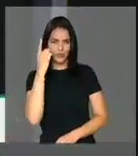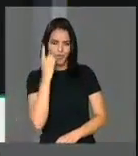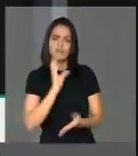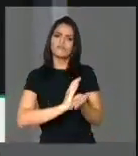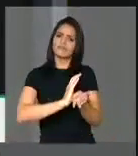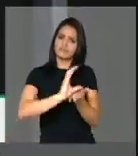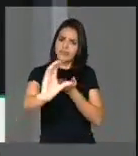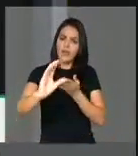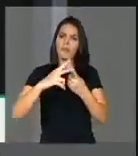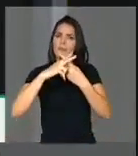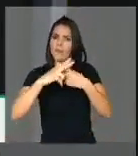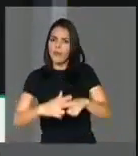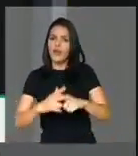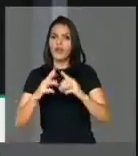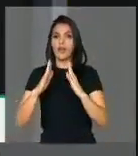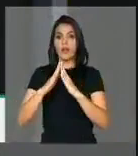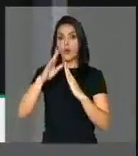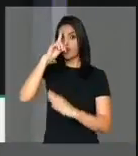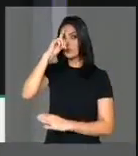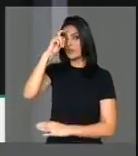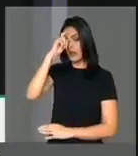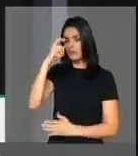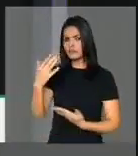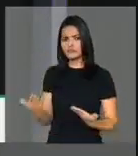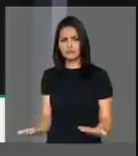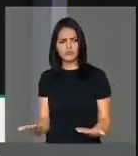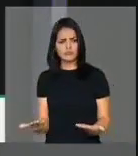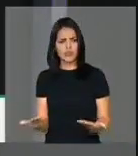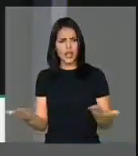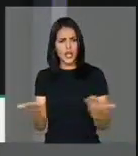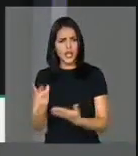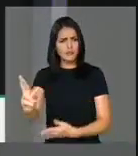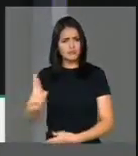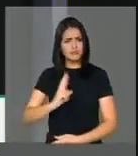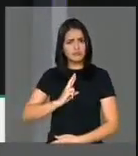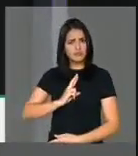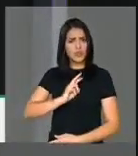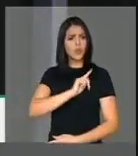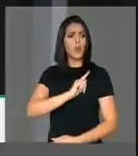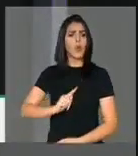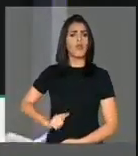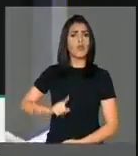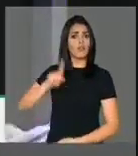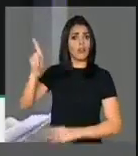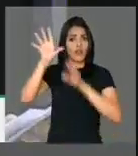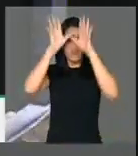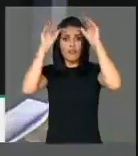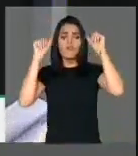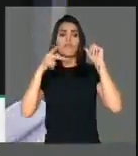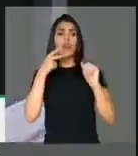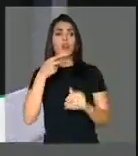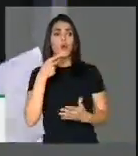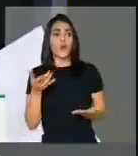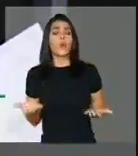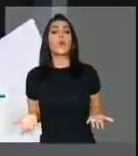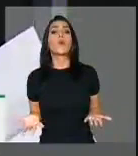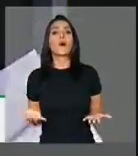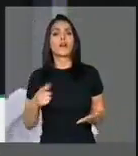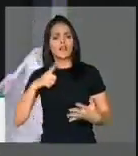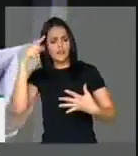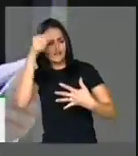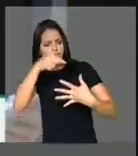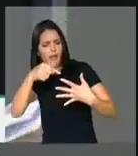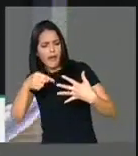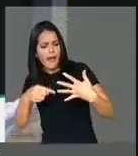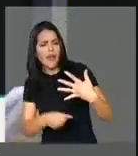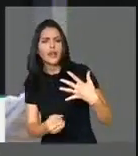reformar o hospital de Sena Madureira. E agora eu recebo um expediente do governo do estado em que o governo traz uma série